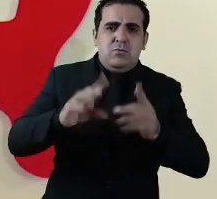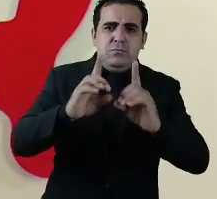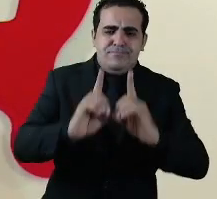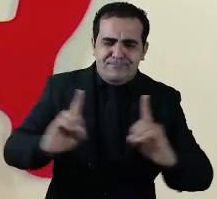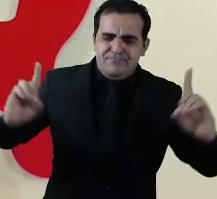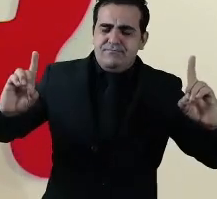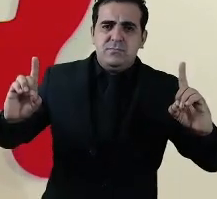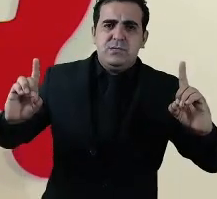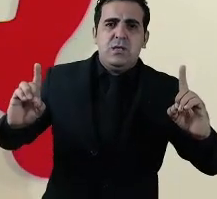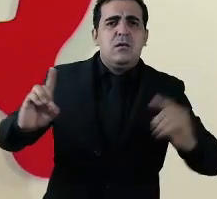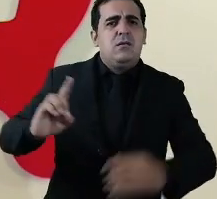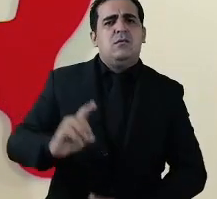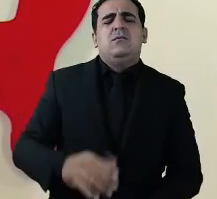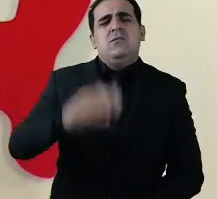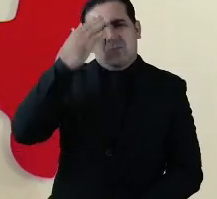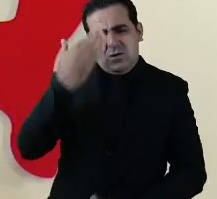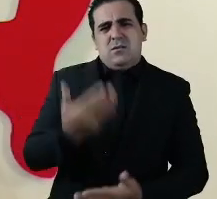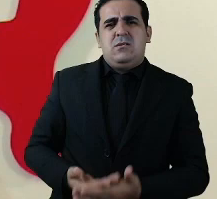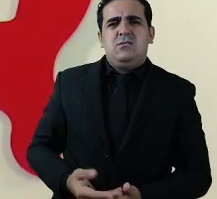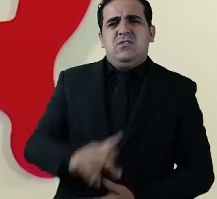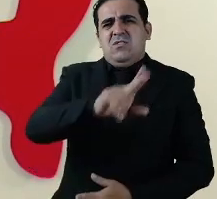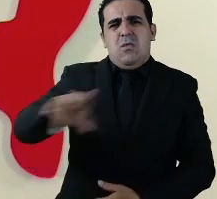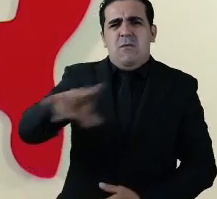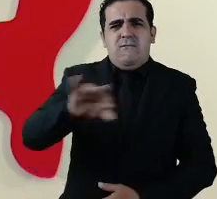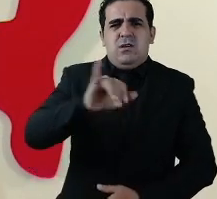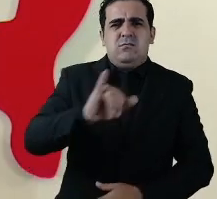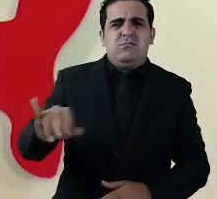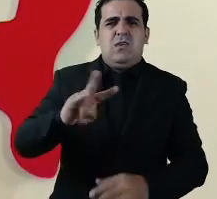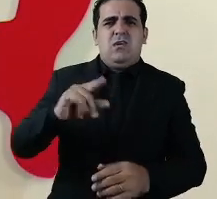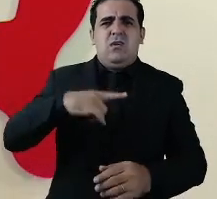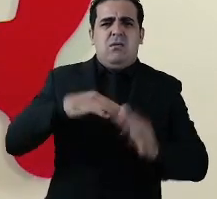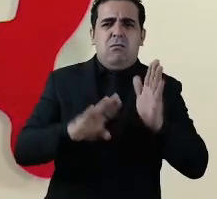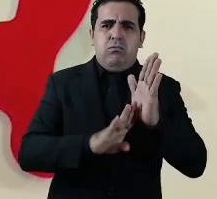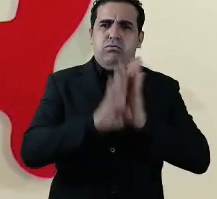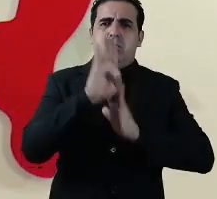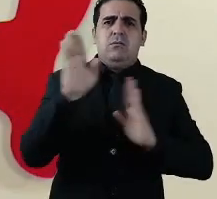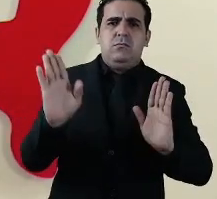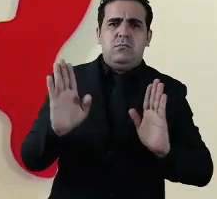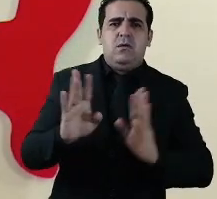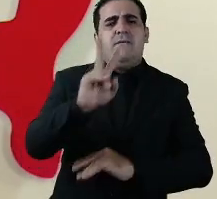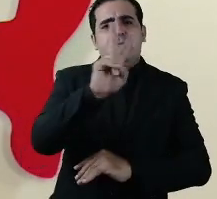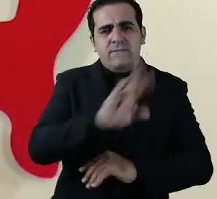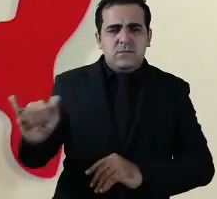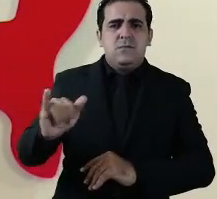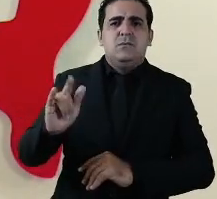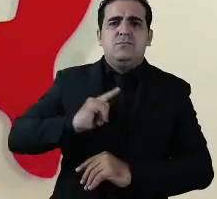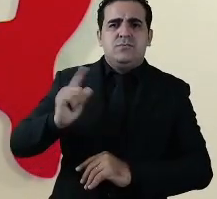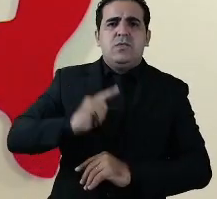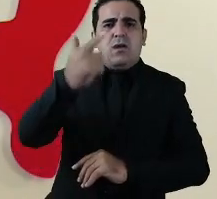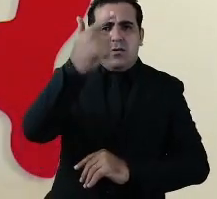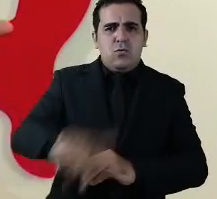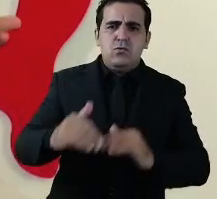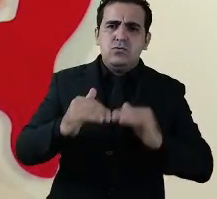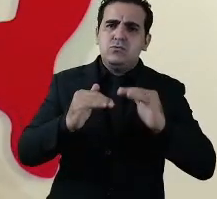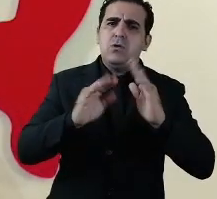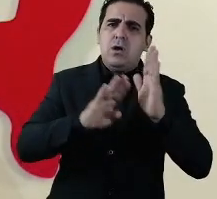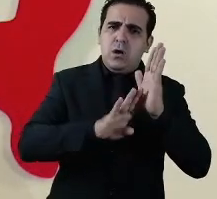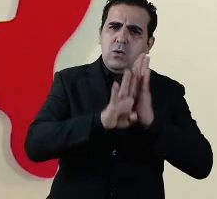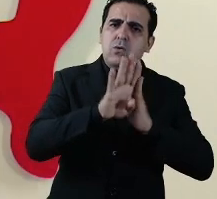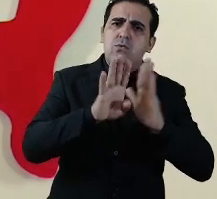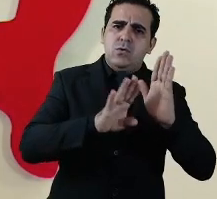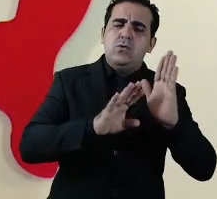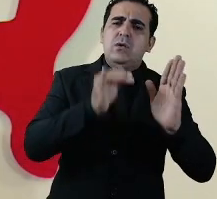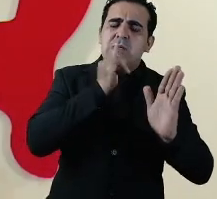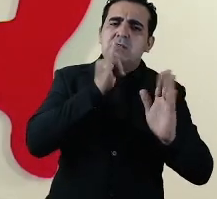creio que não haverá nenhuma incidência mais alta teremos a continuidade teremos a continuidade do coronavírus